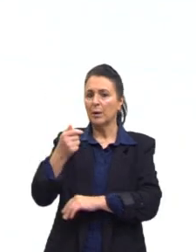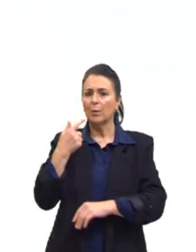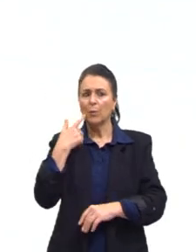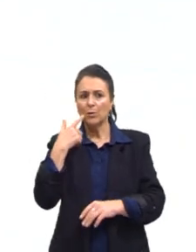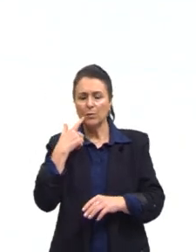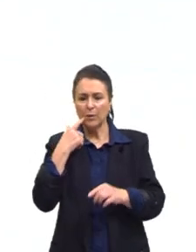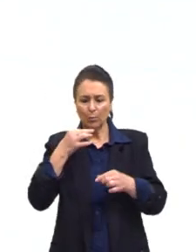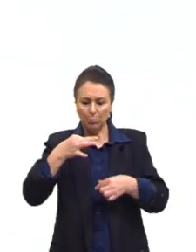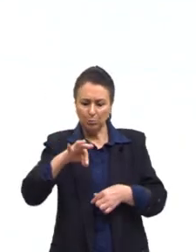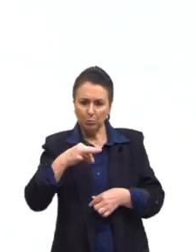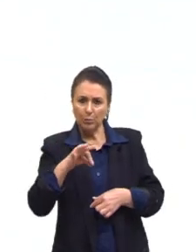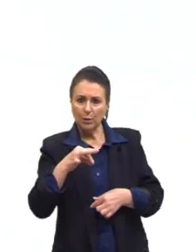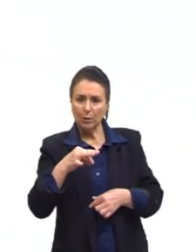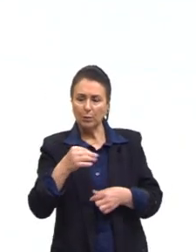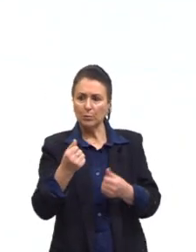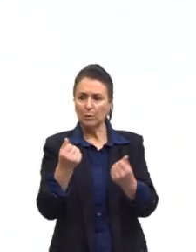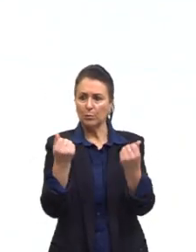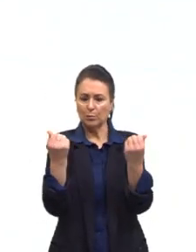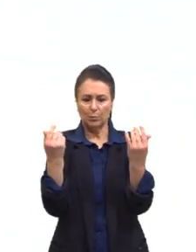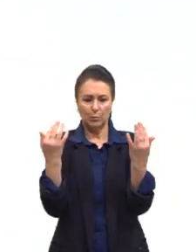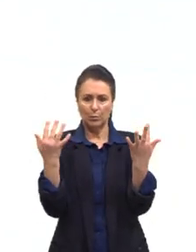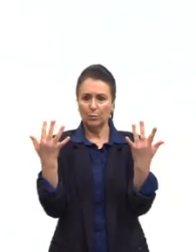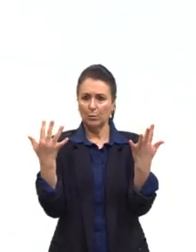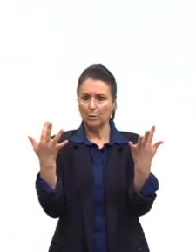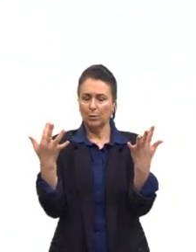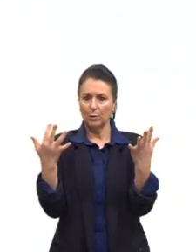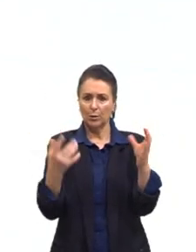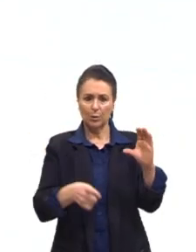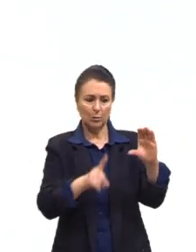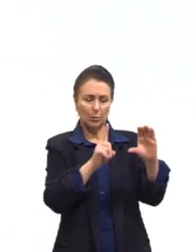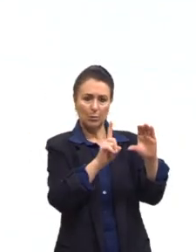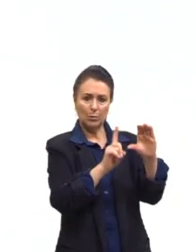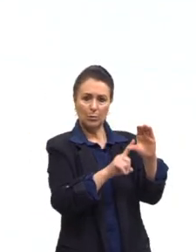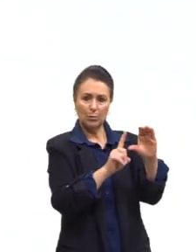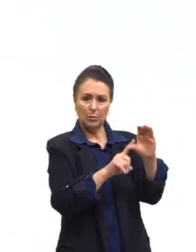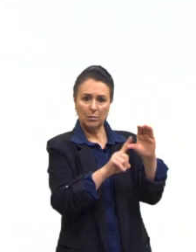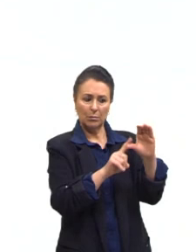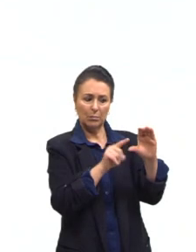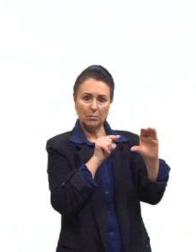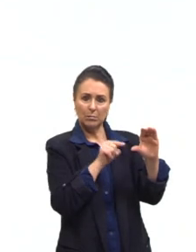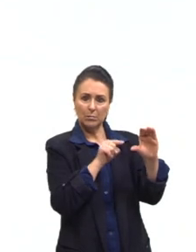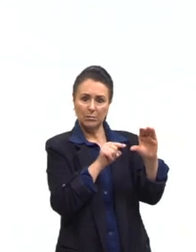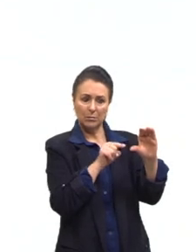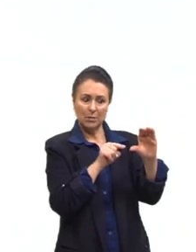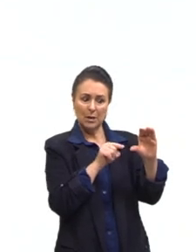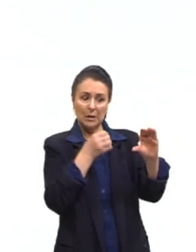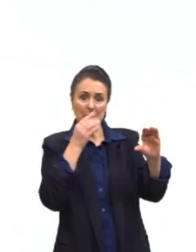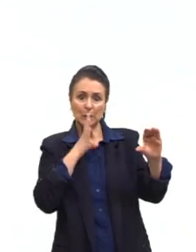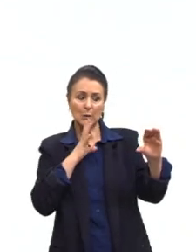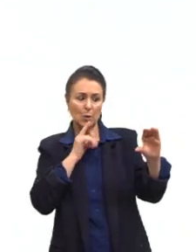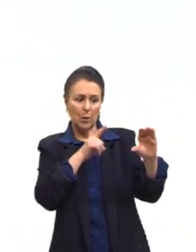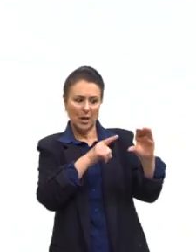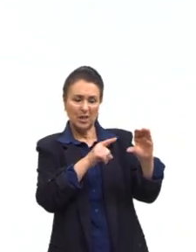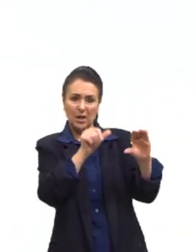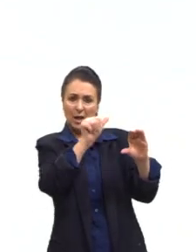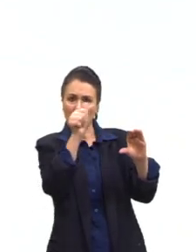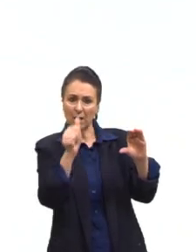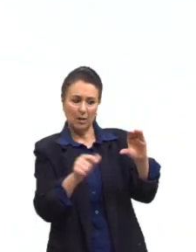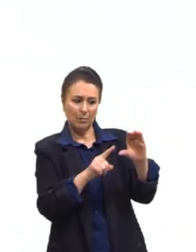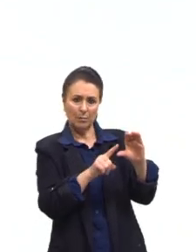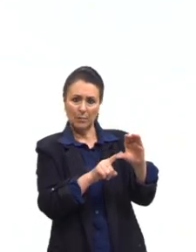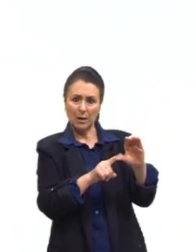panfleto com várias mãos segurando uma foice e um martelo. Graças ao seu conhecimento prévio, você pode saber qual